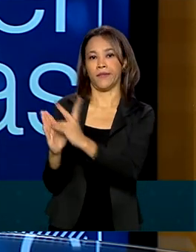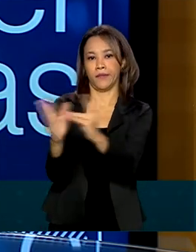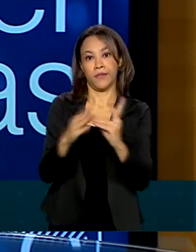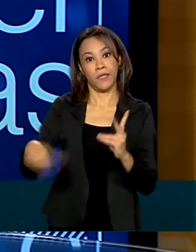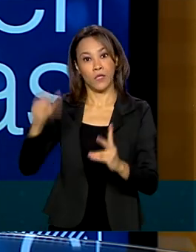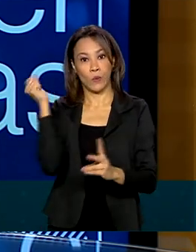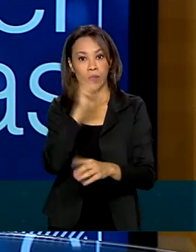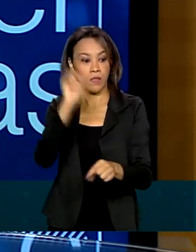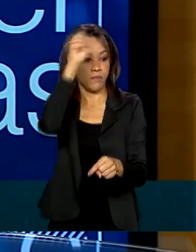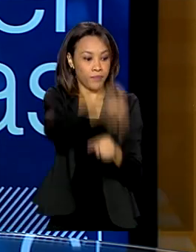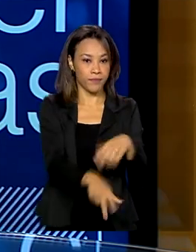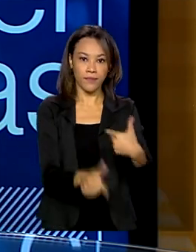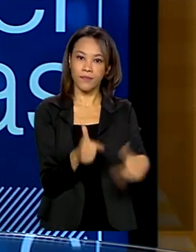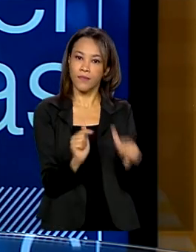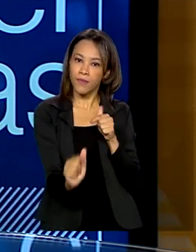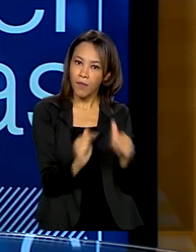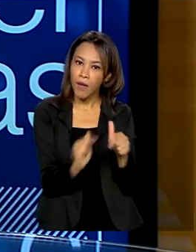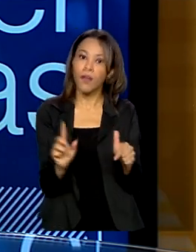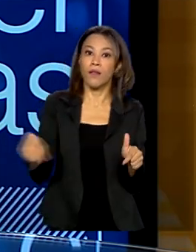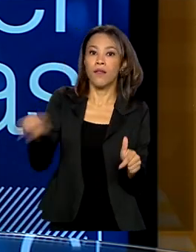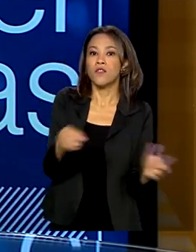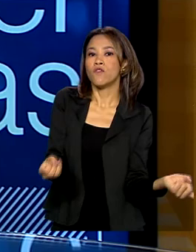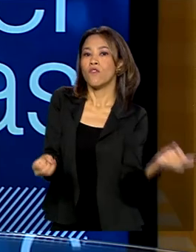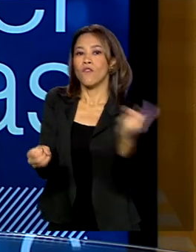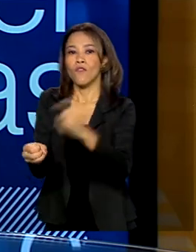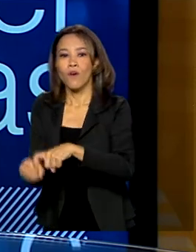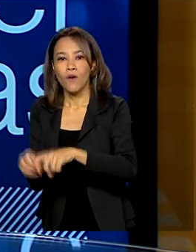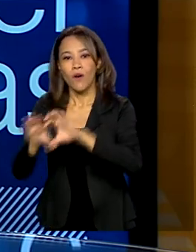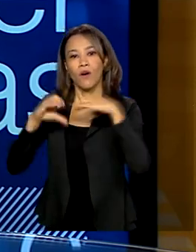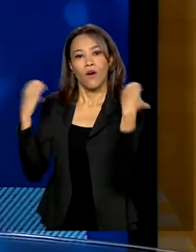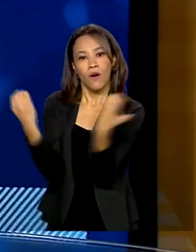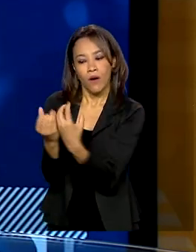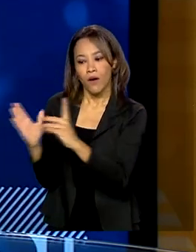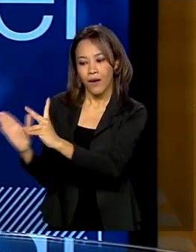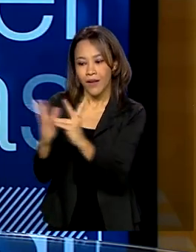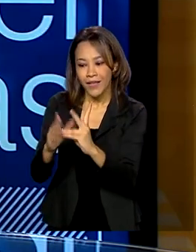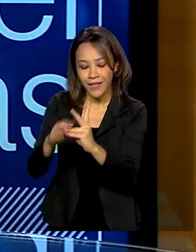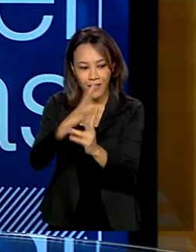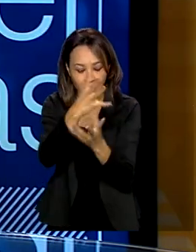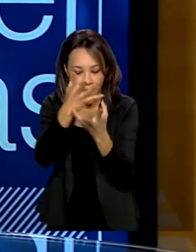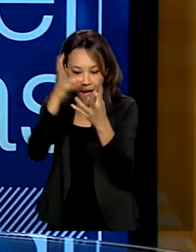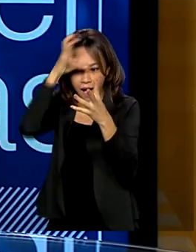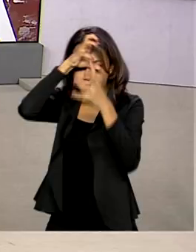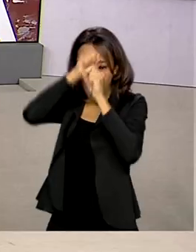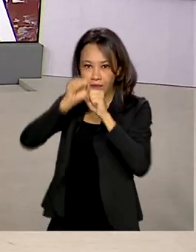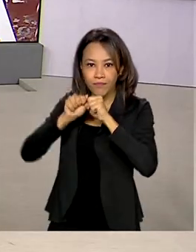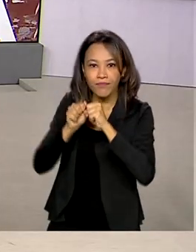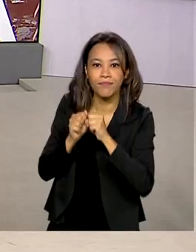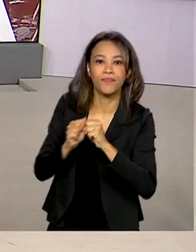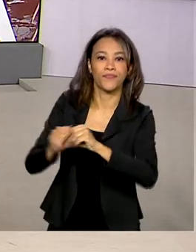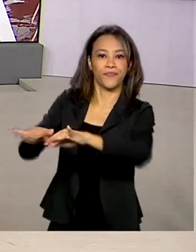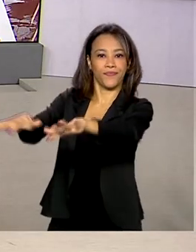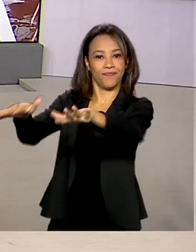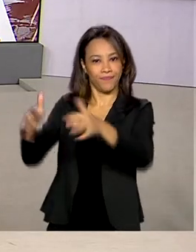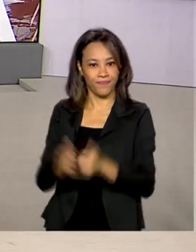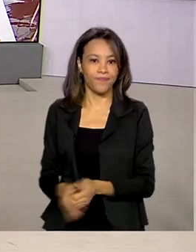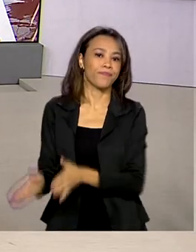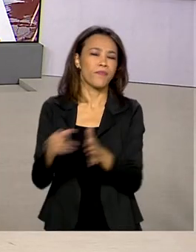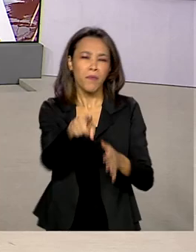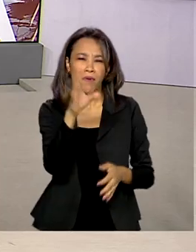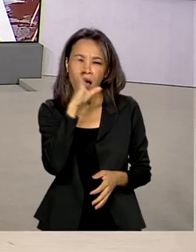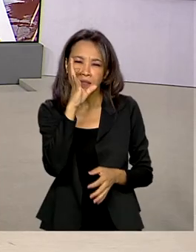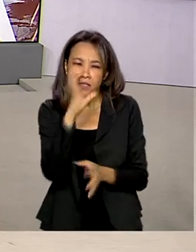mercado de trabalho e também, quando voltem pras aldeias, possam ser disseminadores do conhecimento. Para assistir a